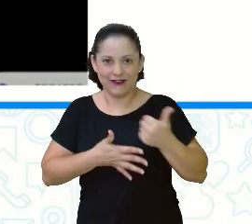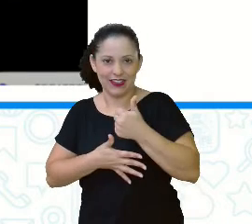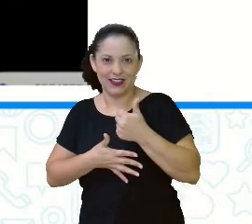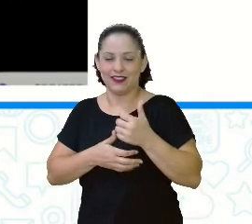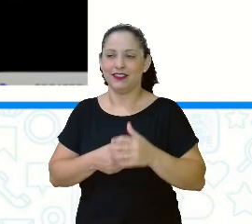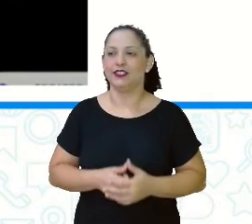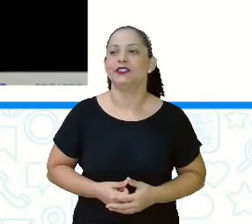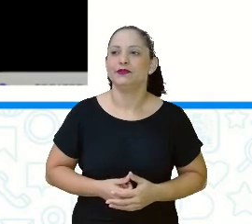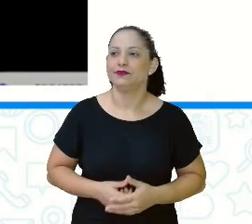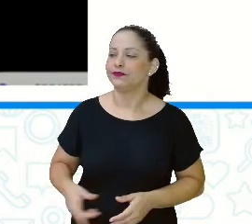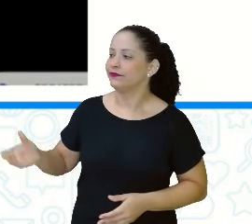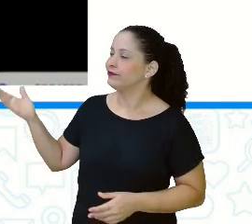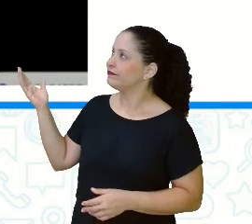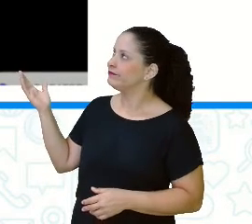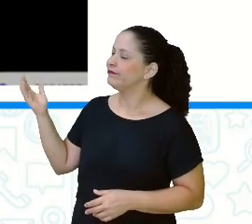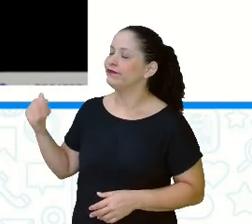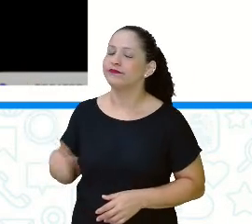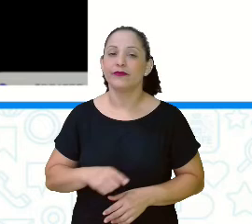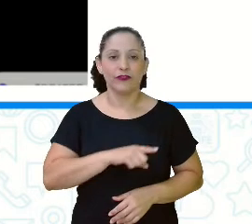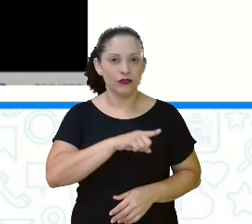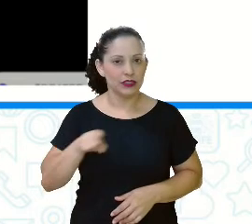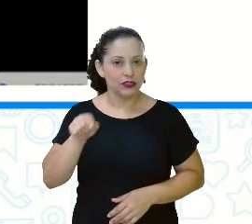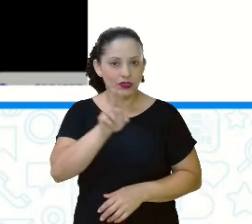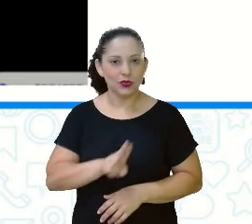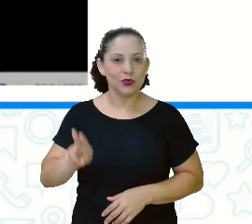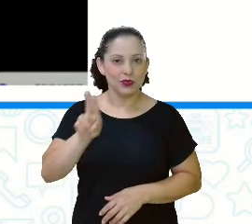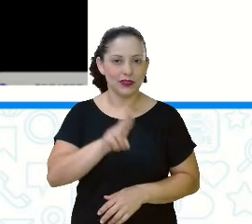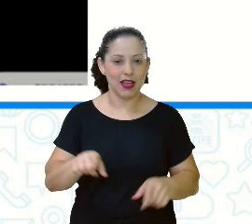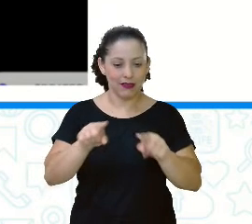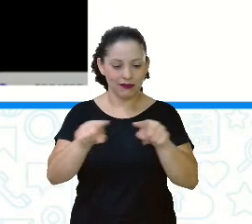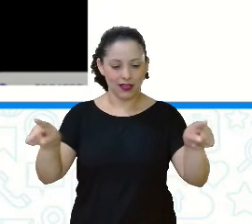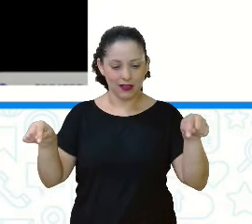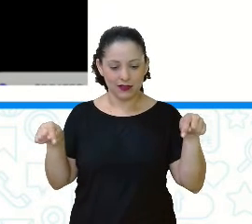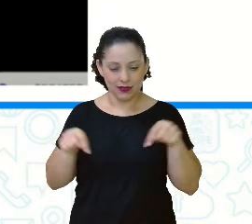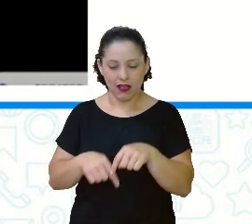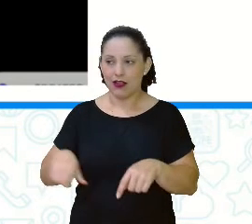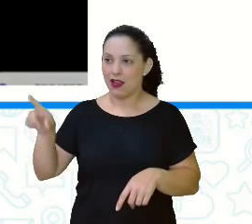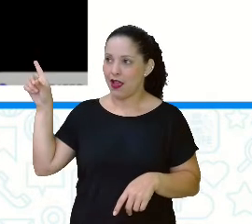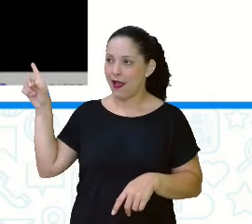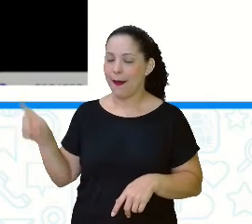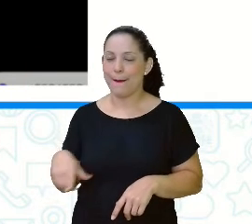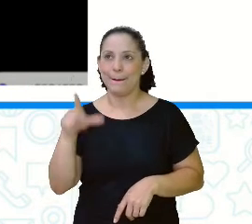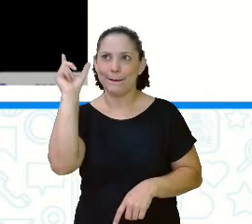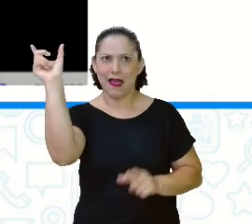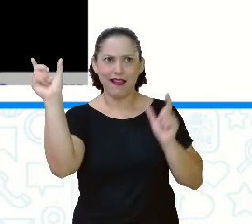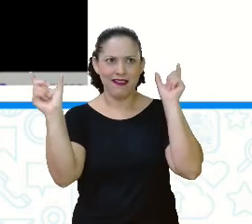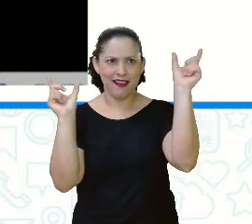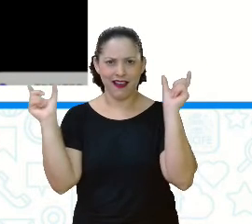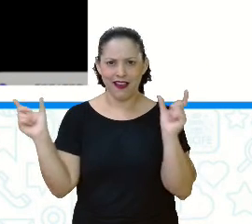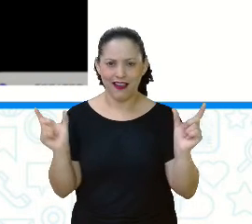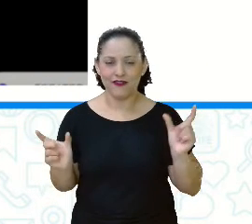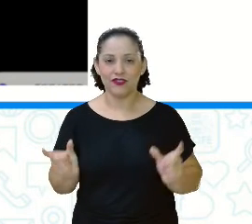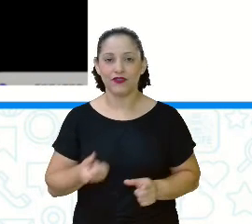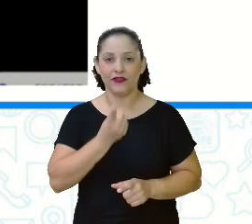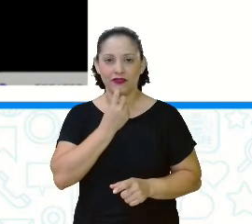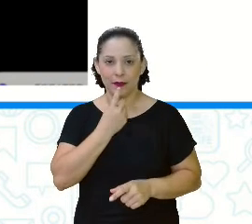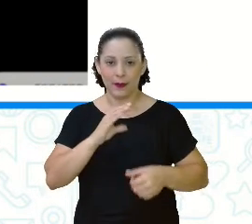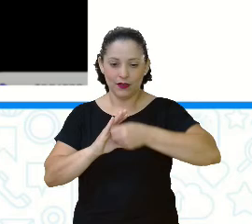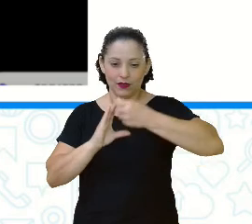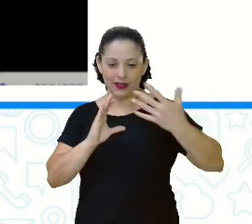imagem do dicionário, que é comum vocês usarem em sala de aula. Essas palavras que estão em vermelho são as características, tá certo?